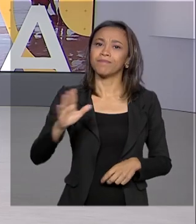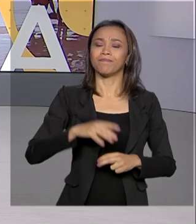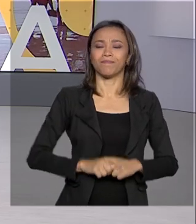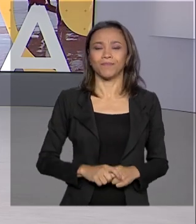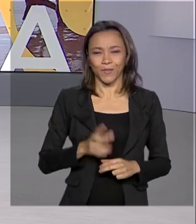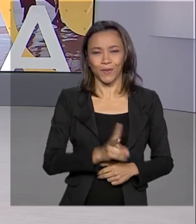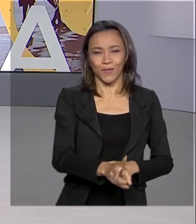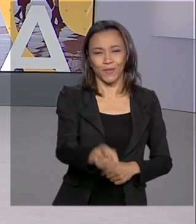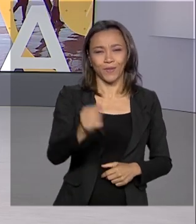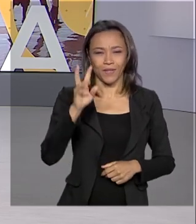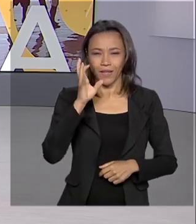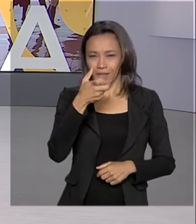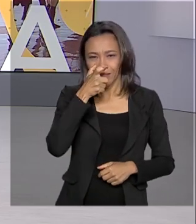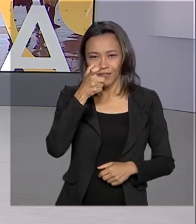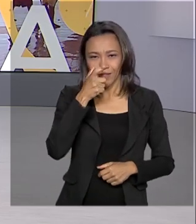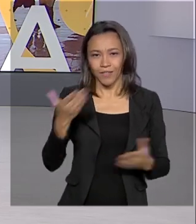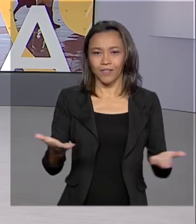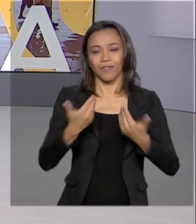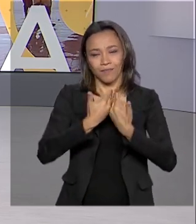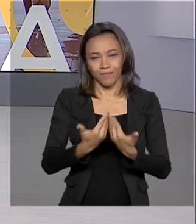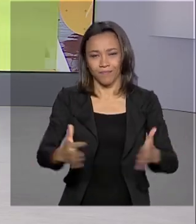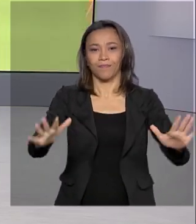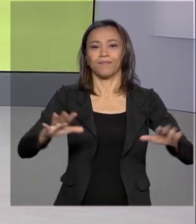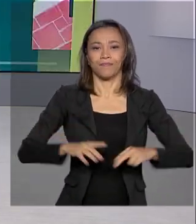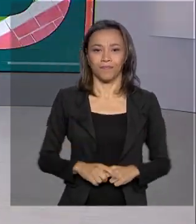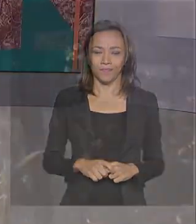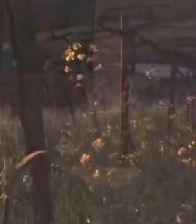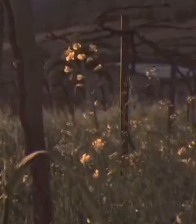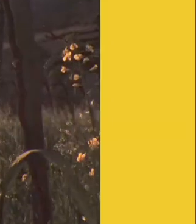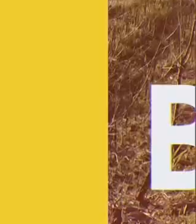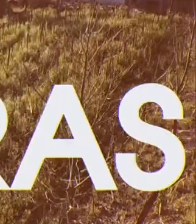Fique com a gente, o Brasil em dia já está no ar.